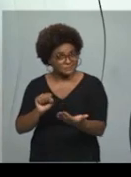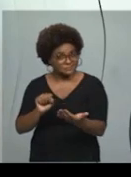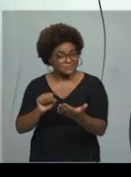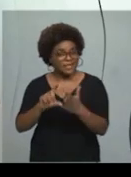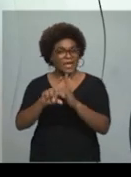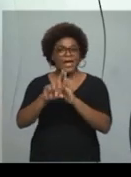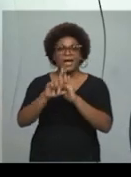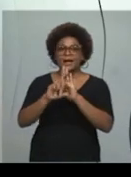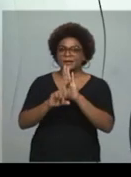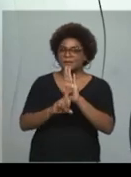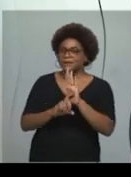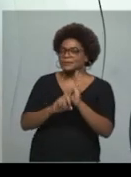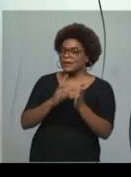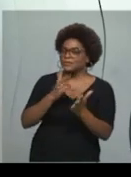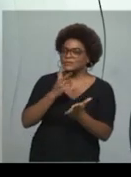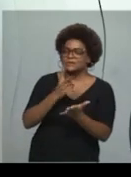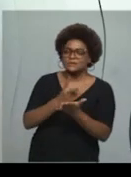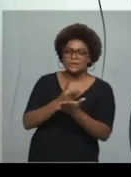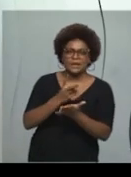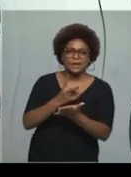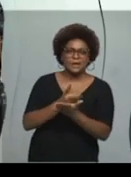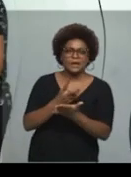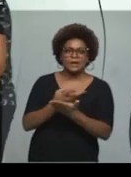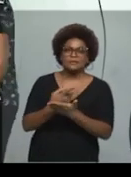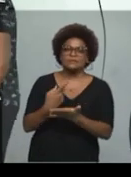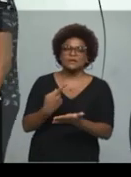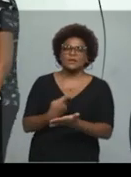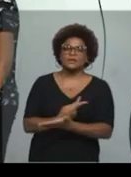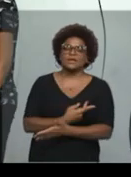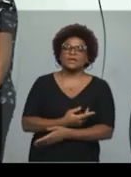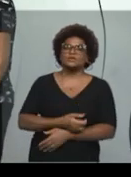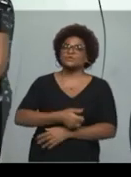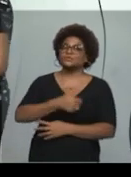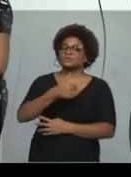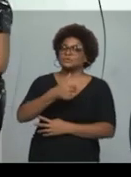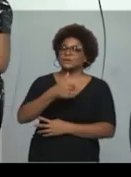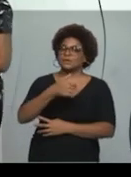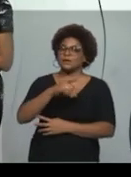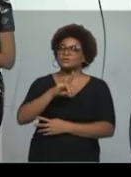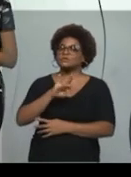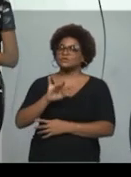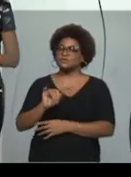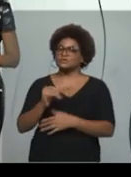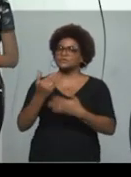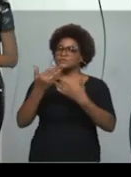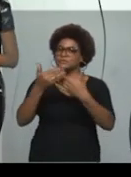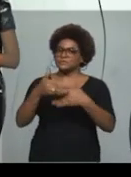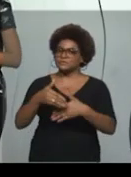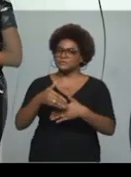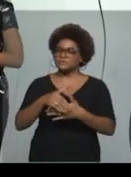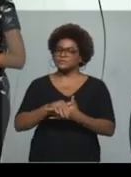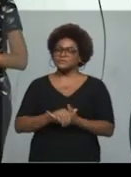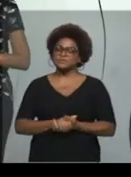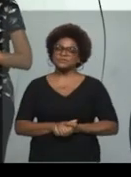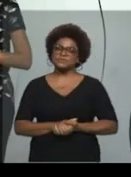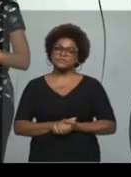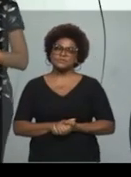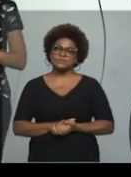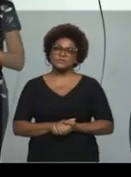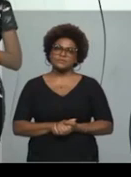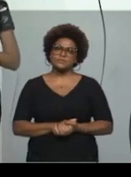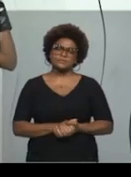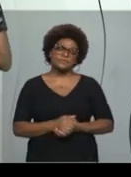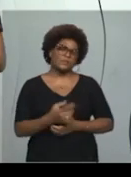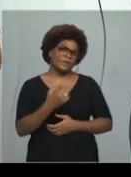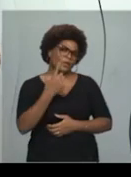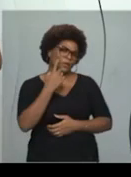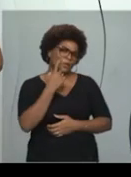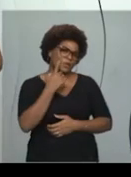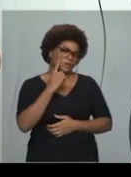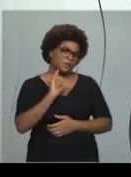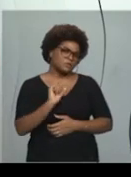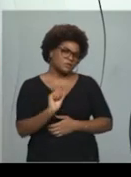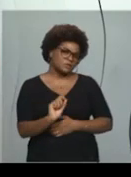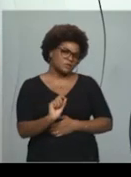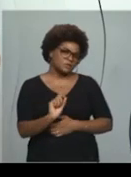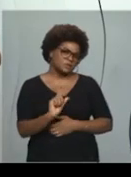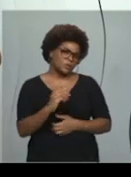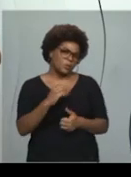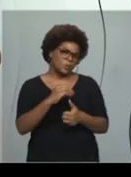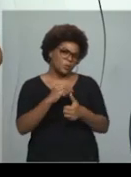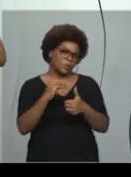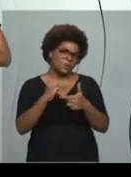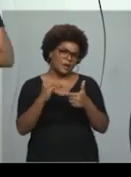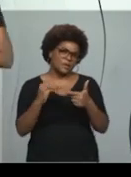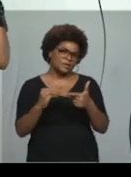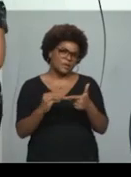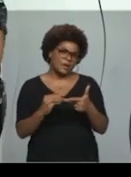Sempre no primeiro dia. Bem, nós vamos observar que o Enem trabalha com aquilo que a gente chama de questão